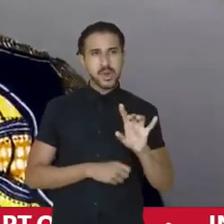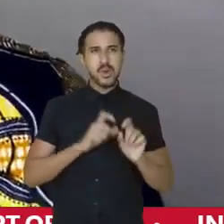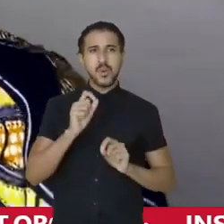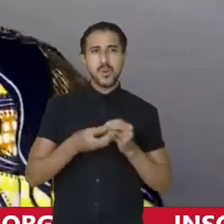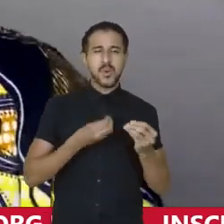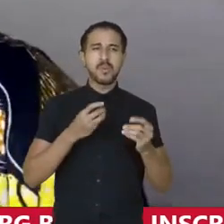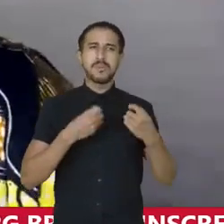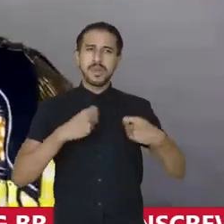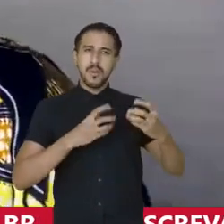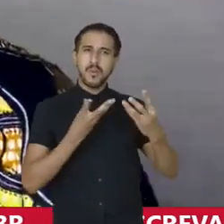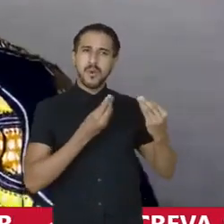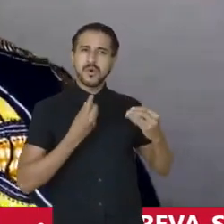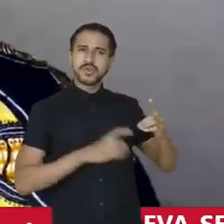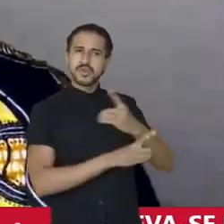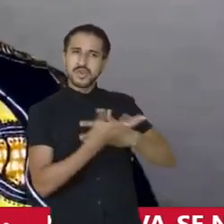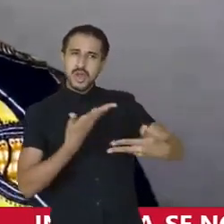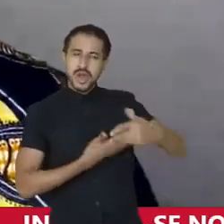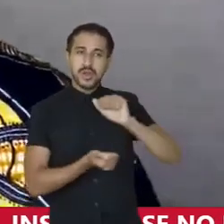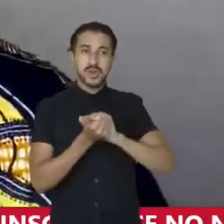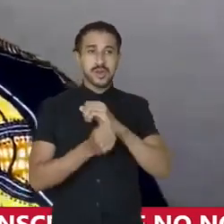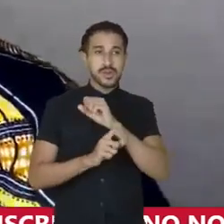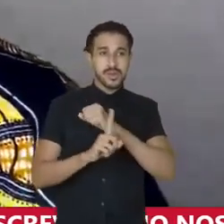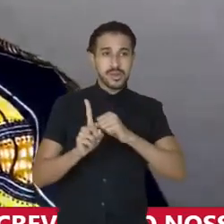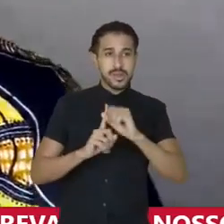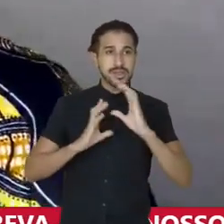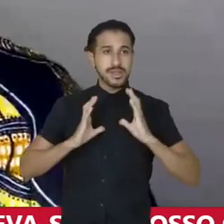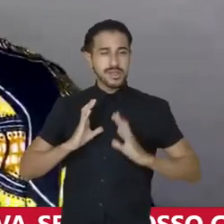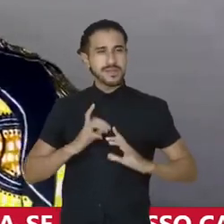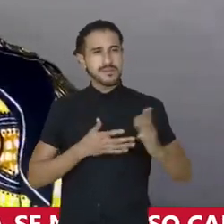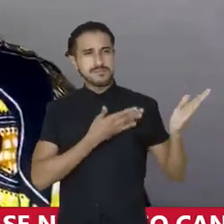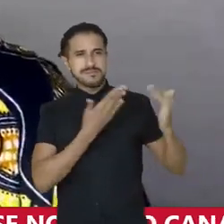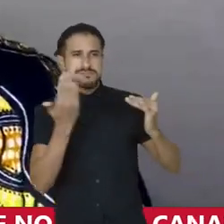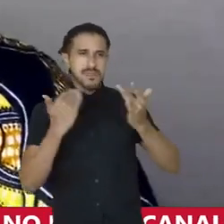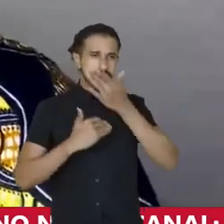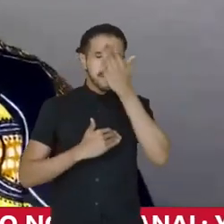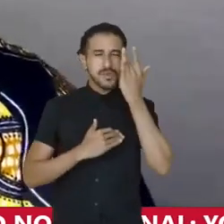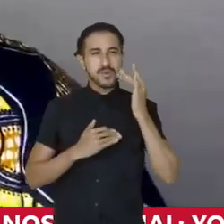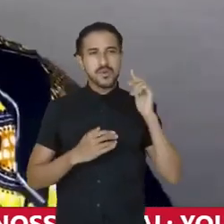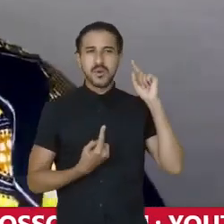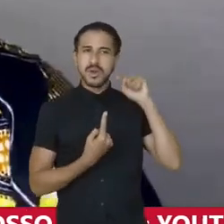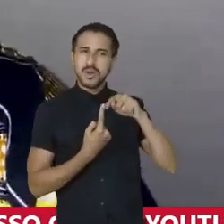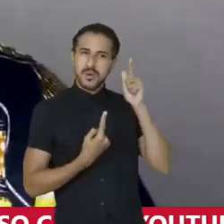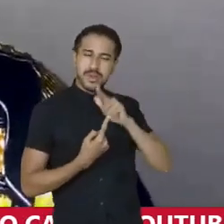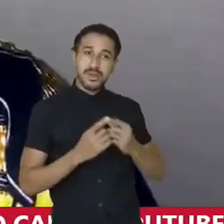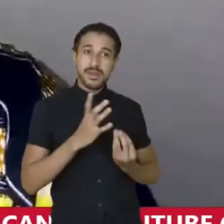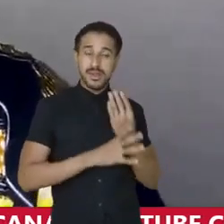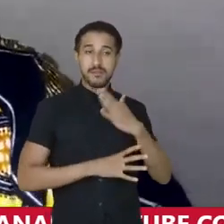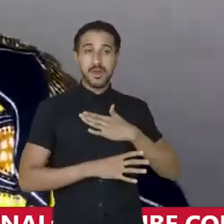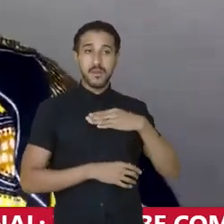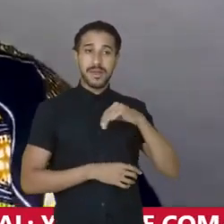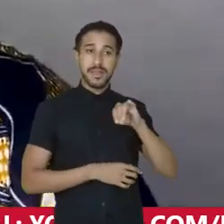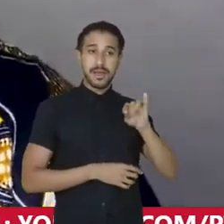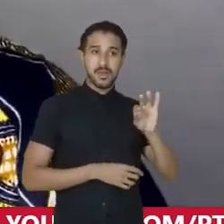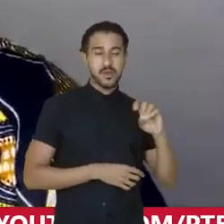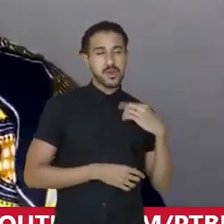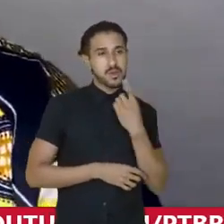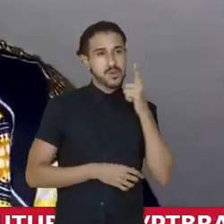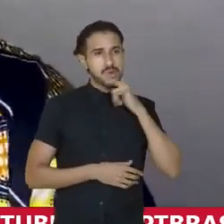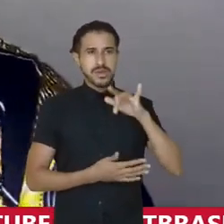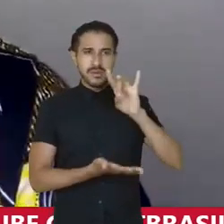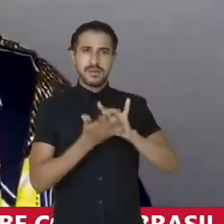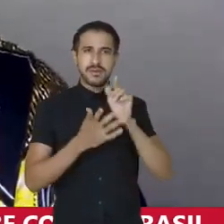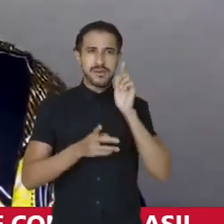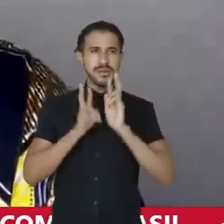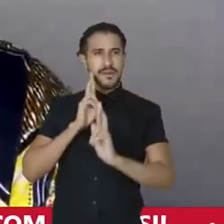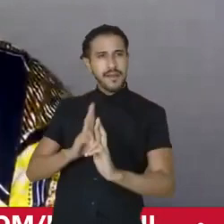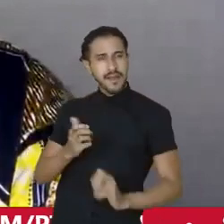de muito diálogo com a sociedade civil e trazendo as pessoas para poder construir dentro do mandato que a gente passa, de fato, a